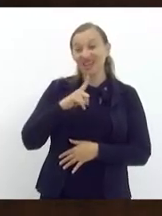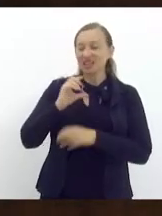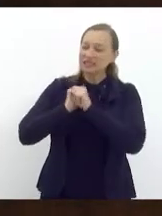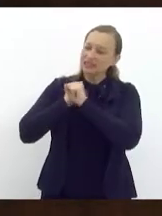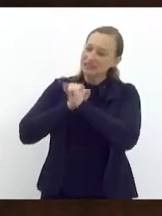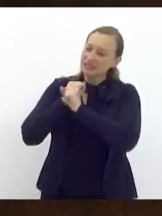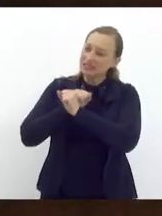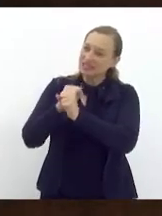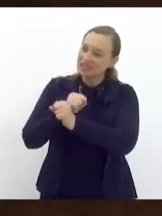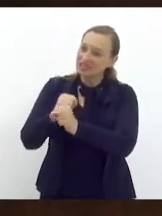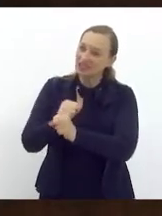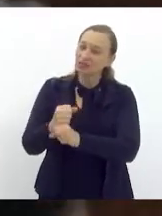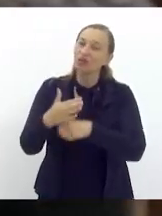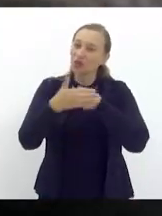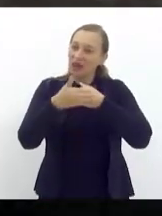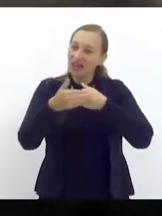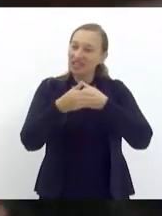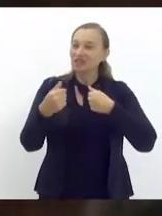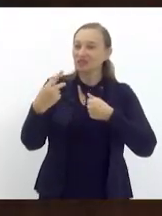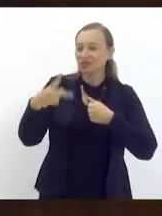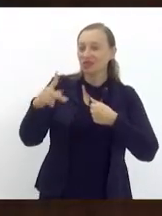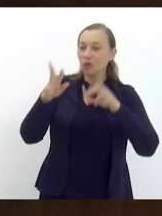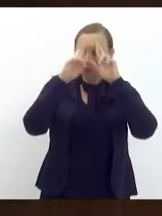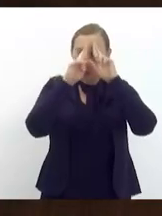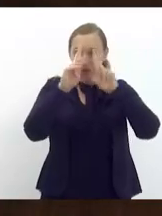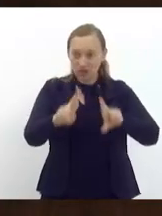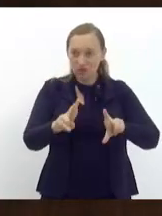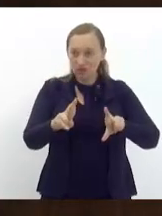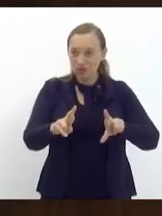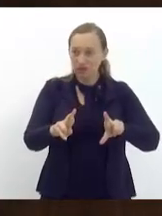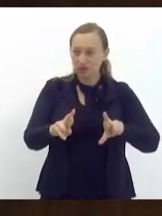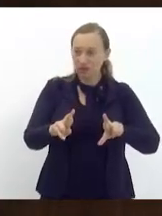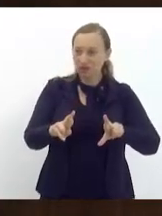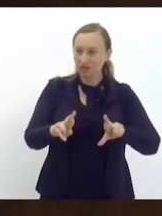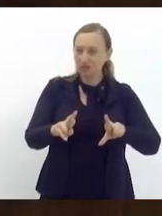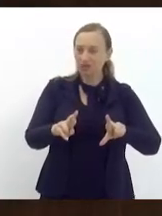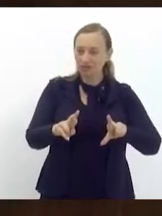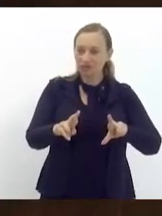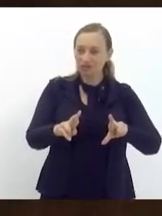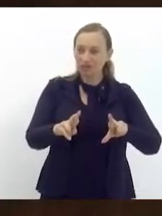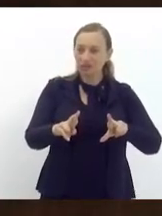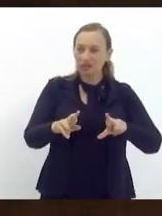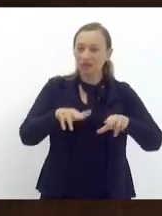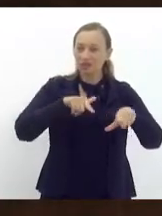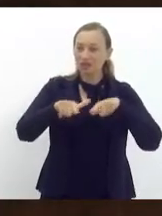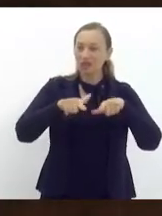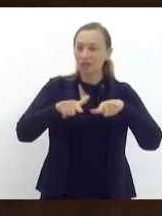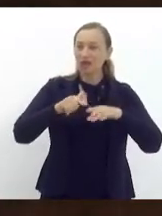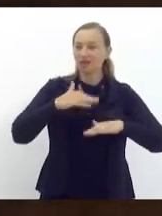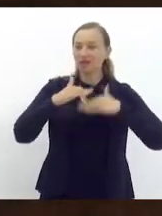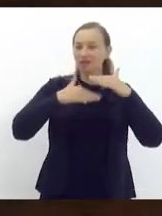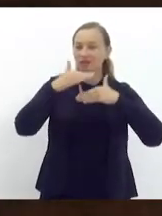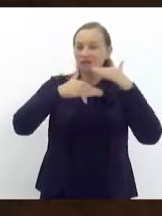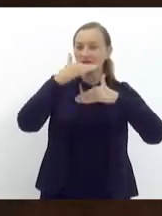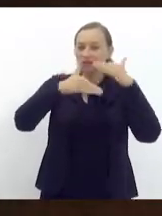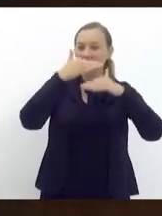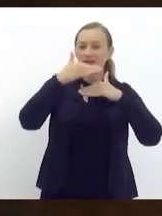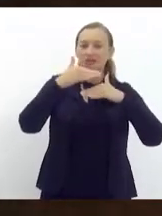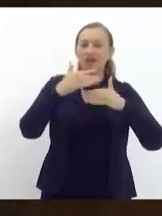trajetória. Tenho o maior carinho, o imenso respeito à Rosa, inclusive ao trabalho que ela desempenha. E eu quero aqui